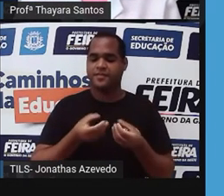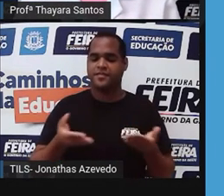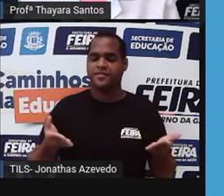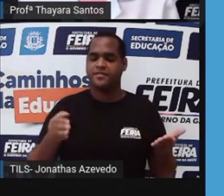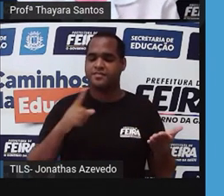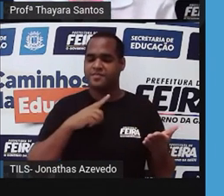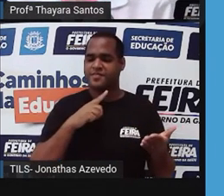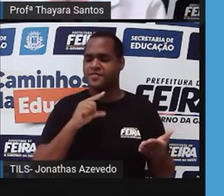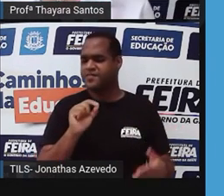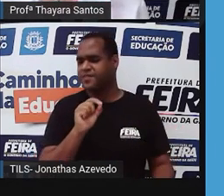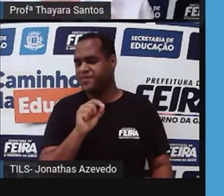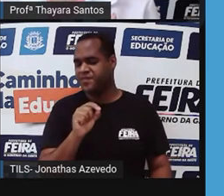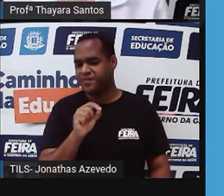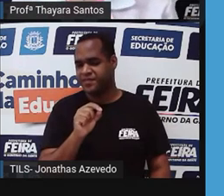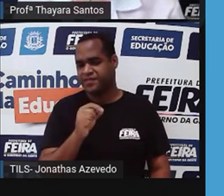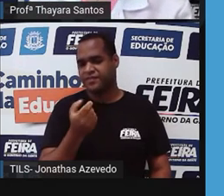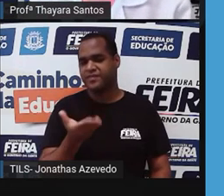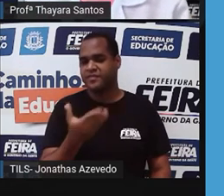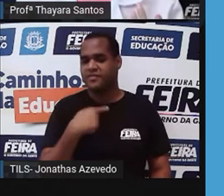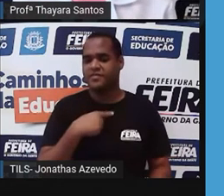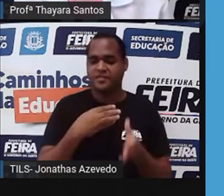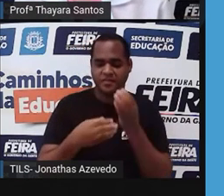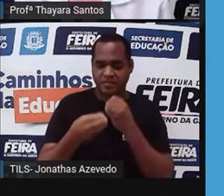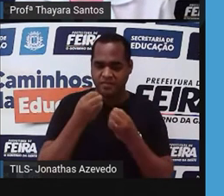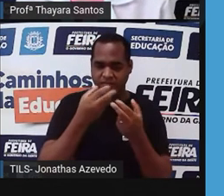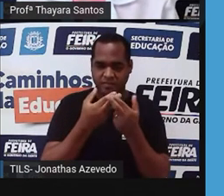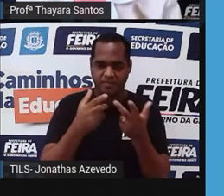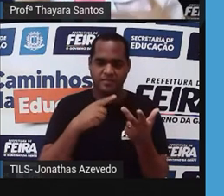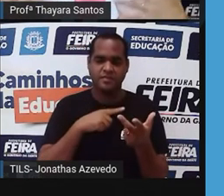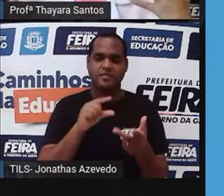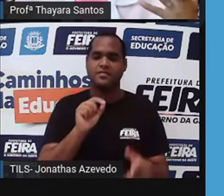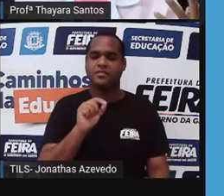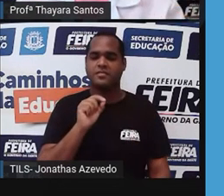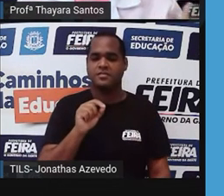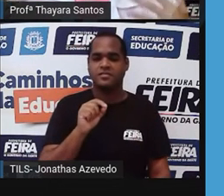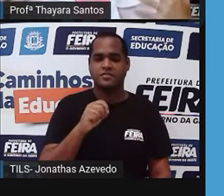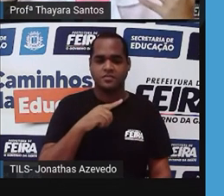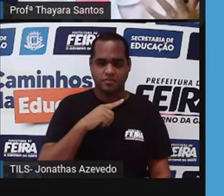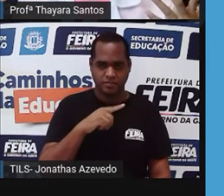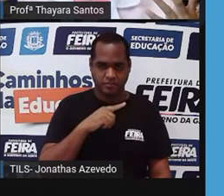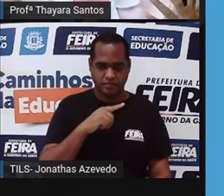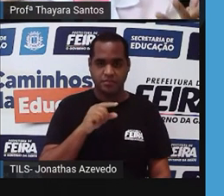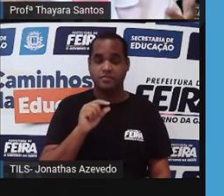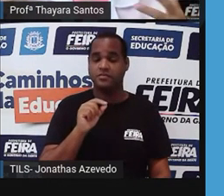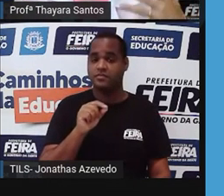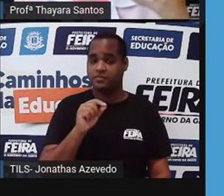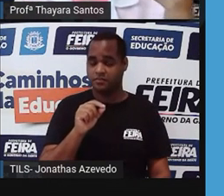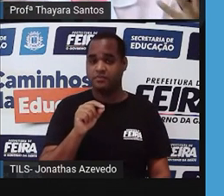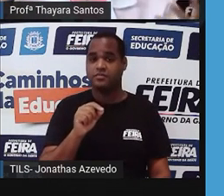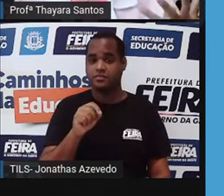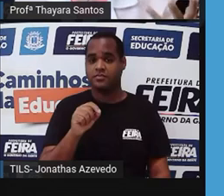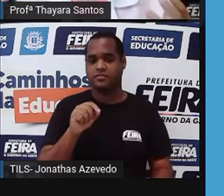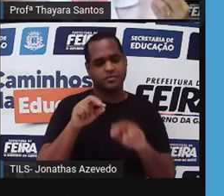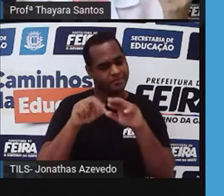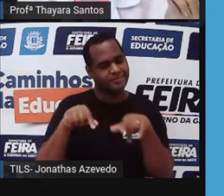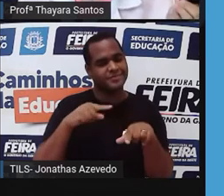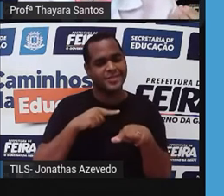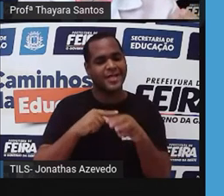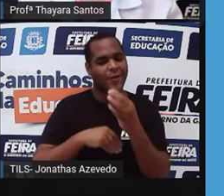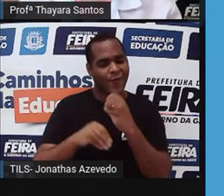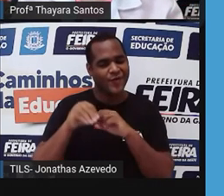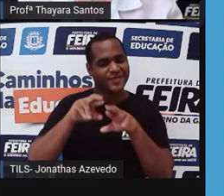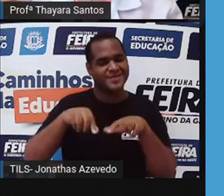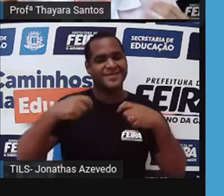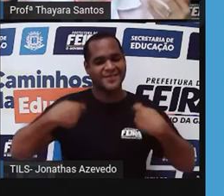alimentos pelo corpo. Porque qual é o sentido de comer, né? De ter esses nutrientes? É que os nossos órgãos, eles estão